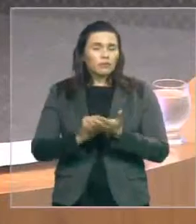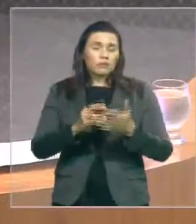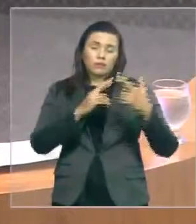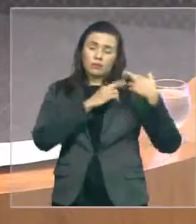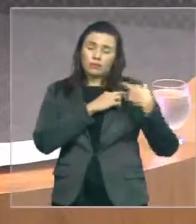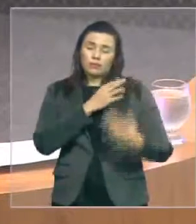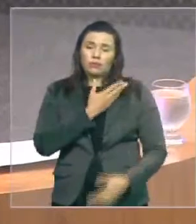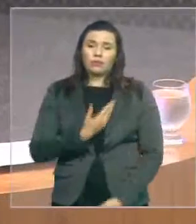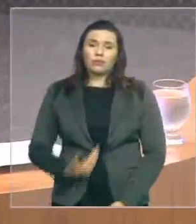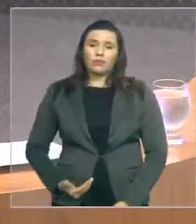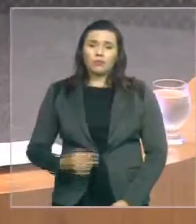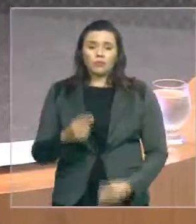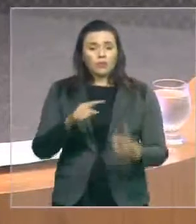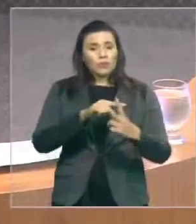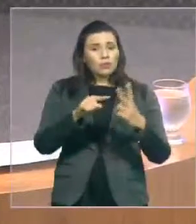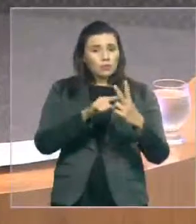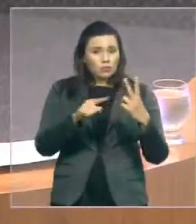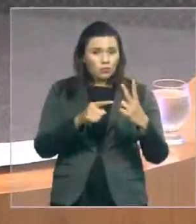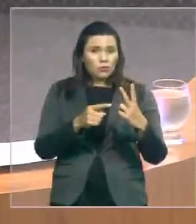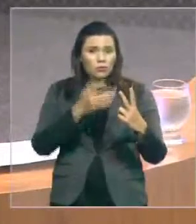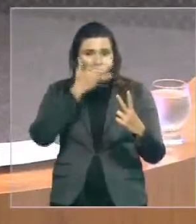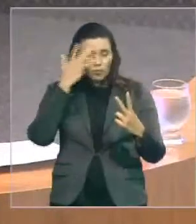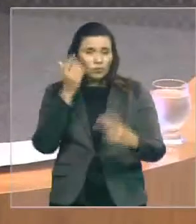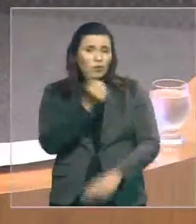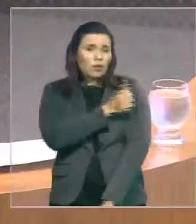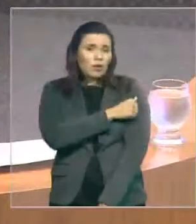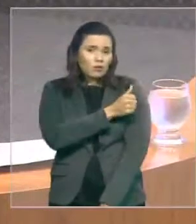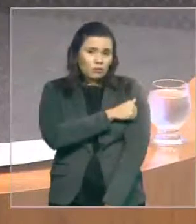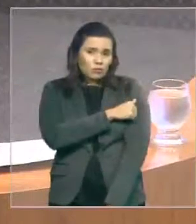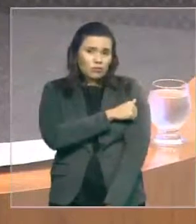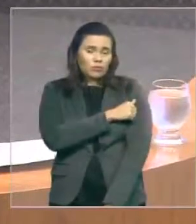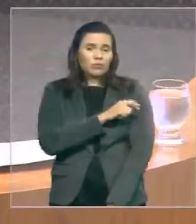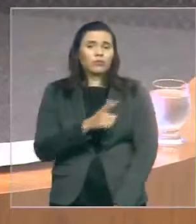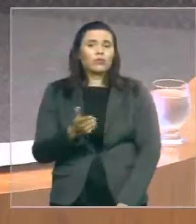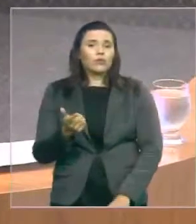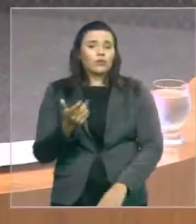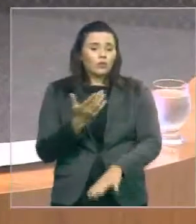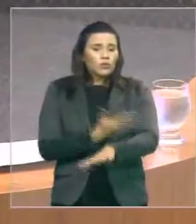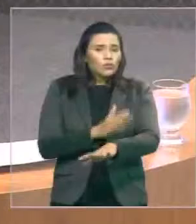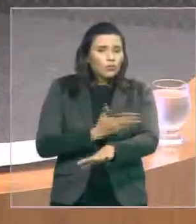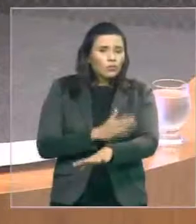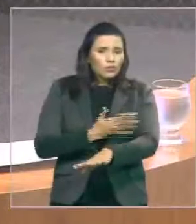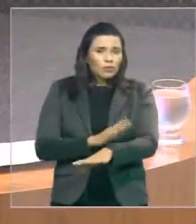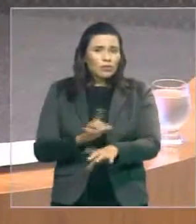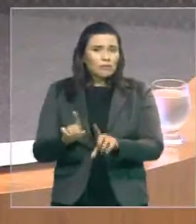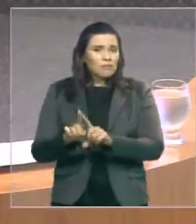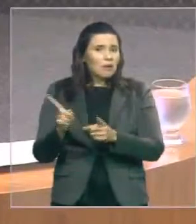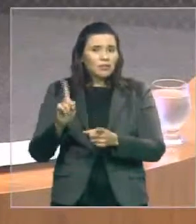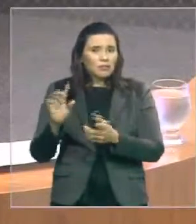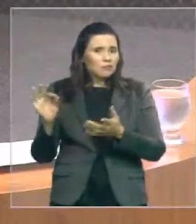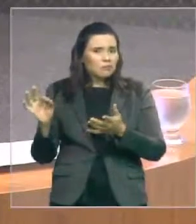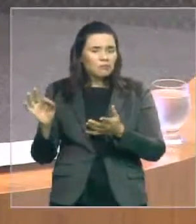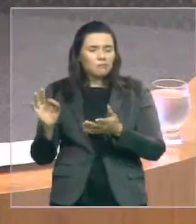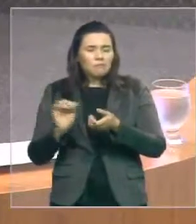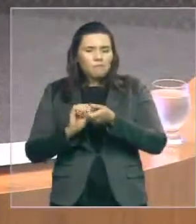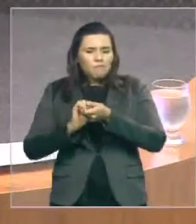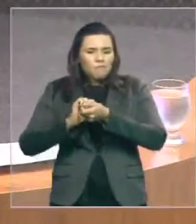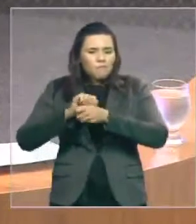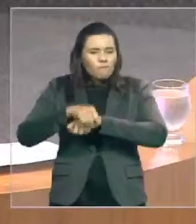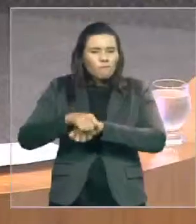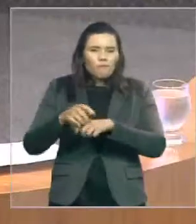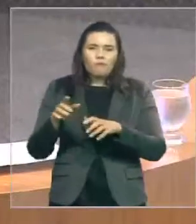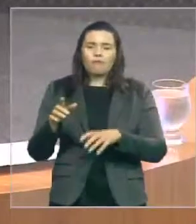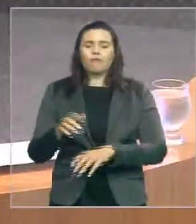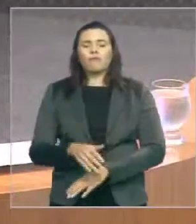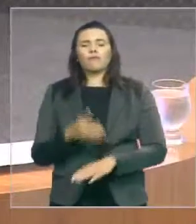irregularmente estão recebendo em dia, deputado Souza. Esses nomes também já foram